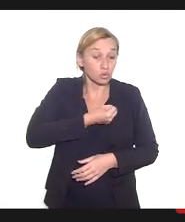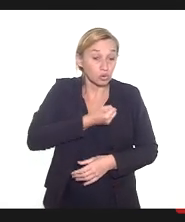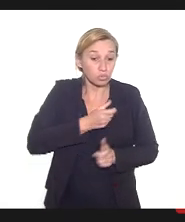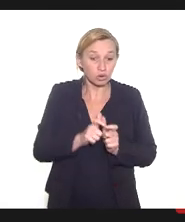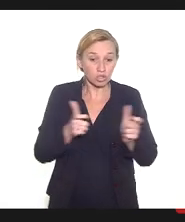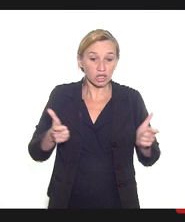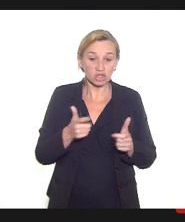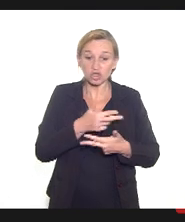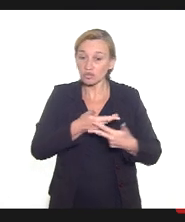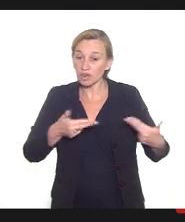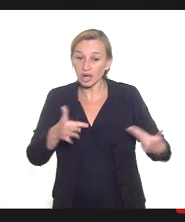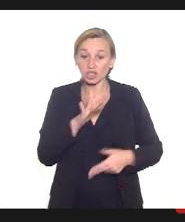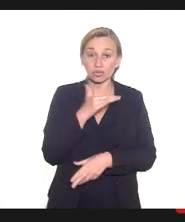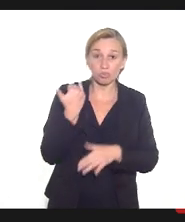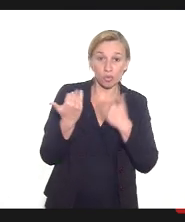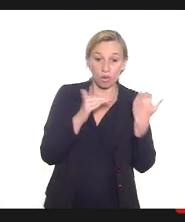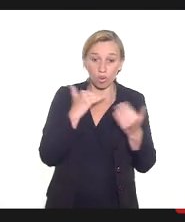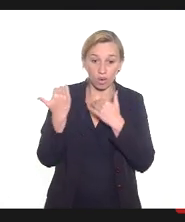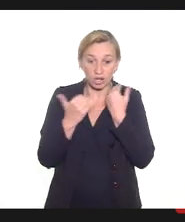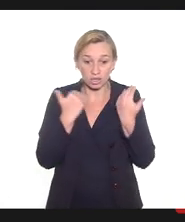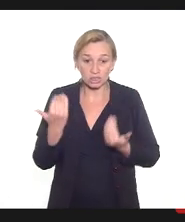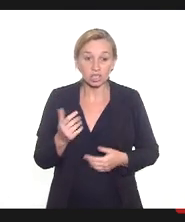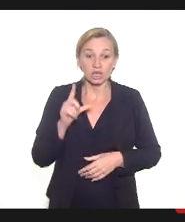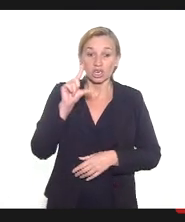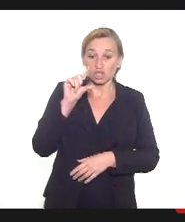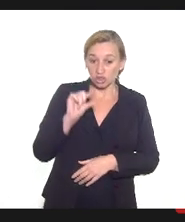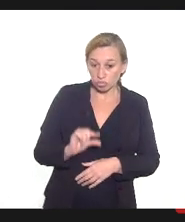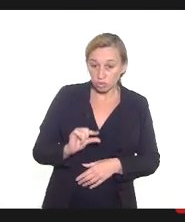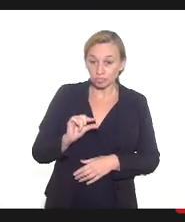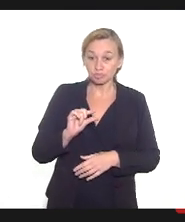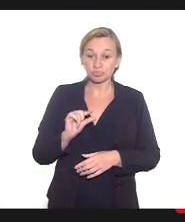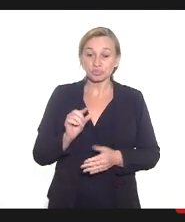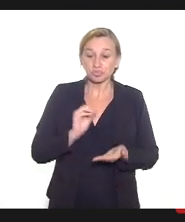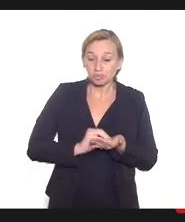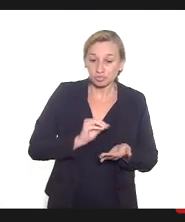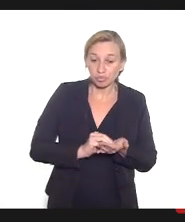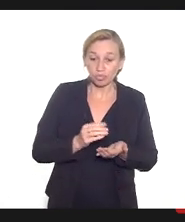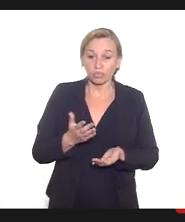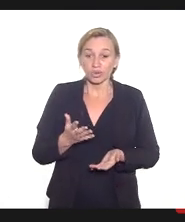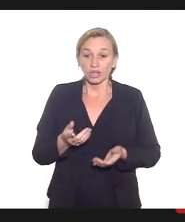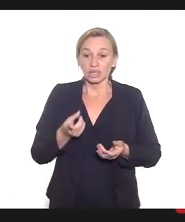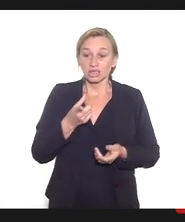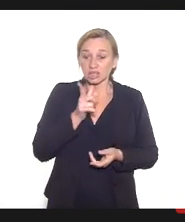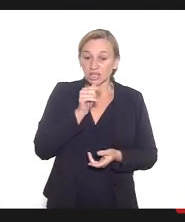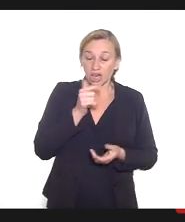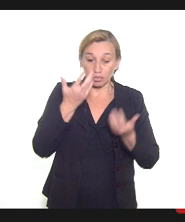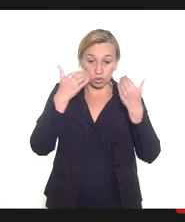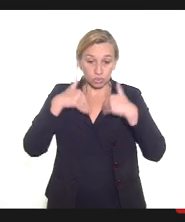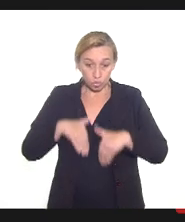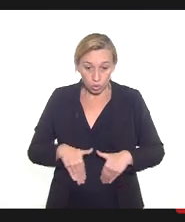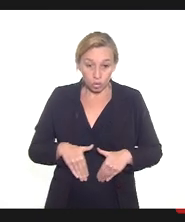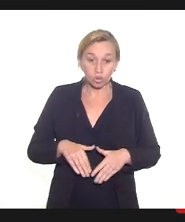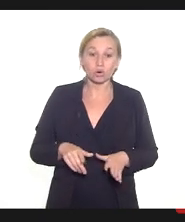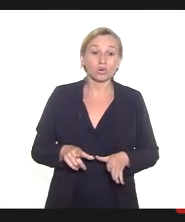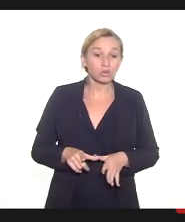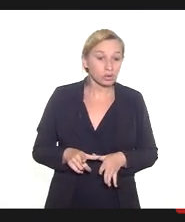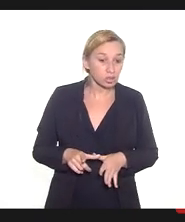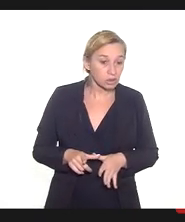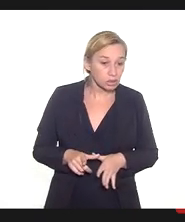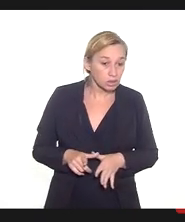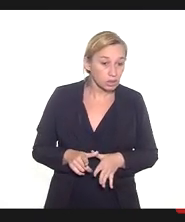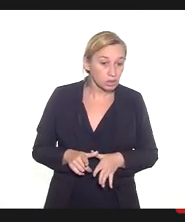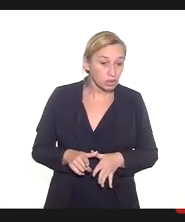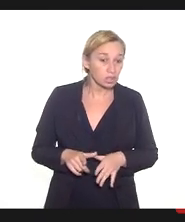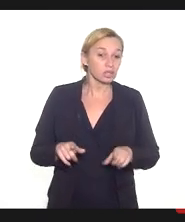várias morbidades, de admissão em UTI, ventilação mecânica, desfecho cardíaco adverso, doença tromboembólica,